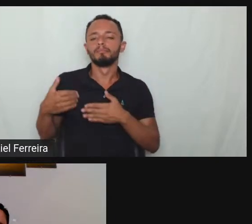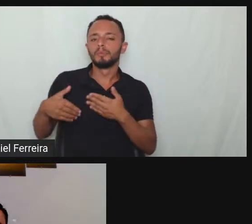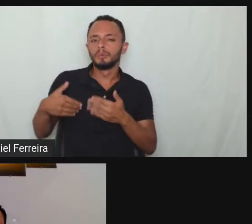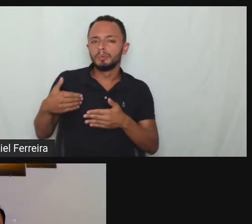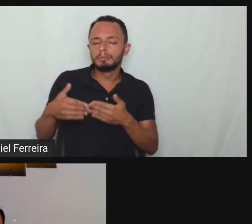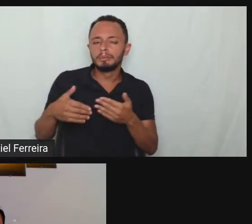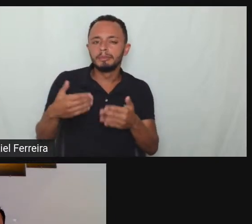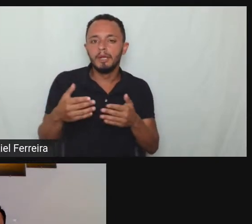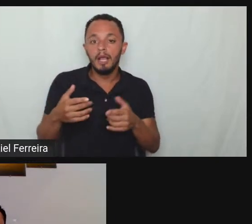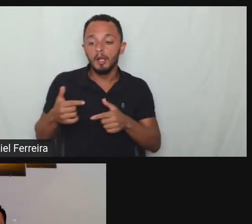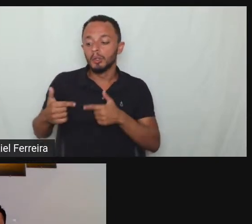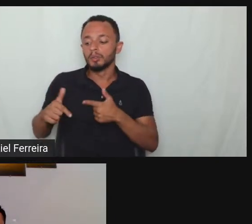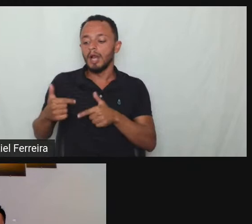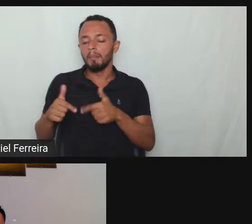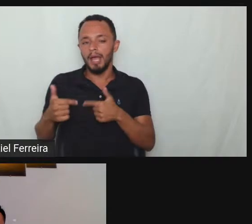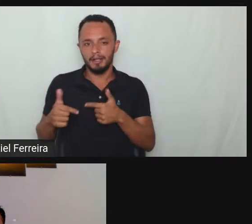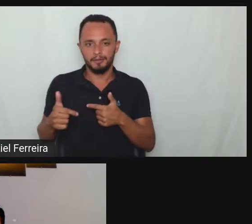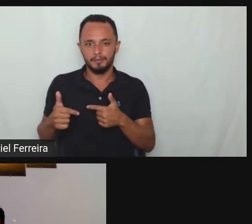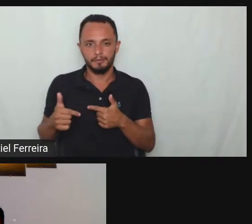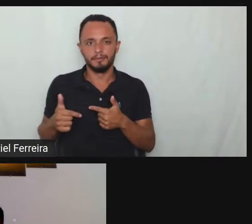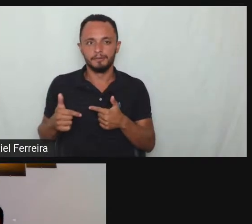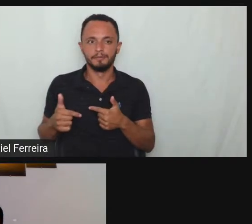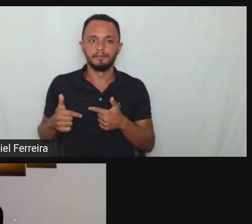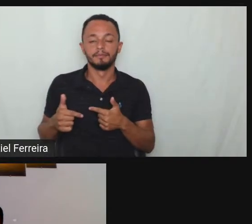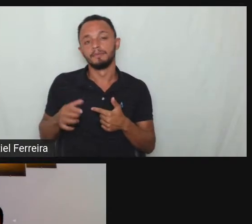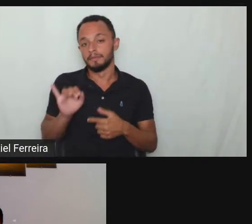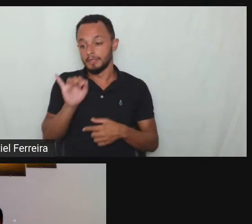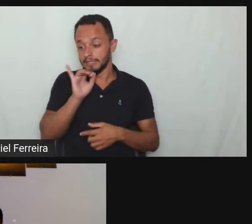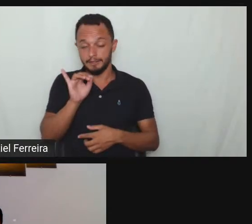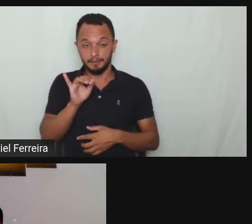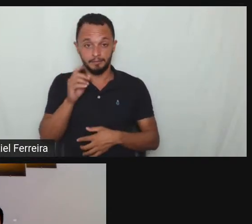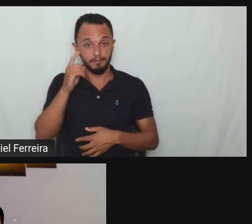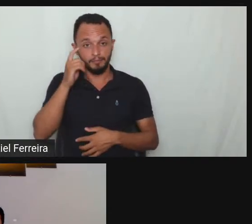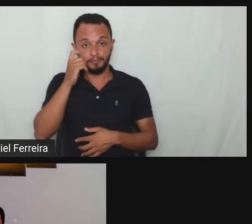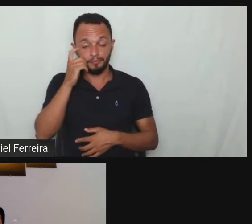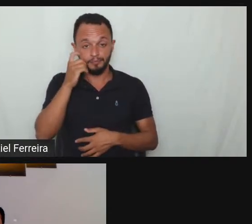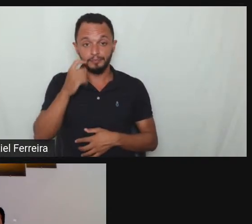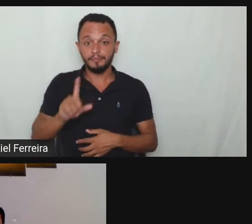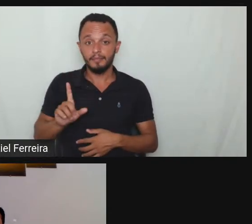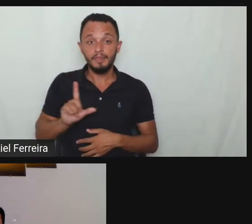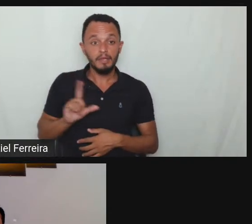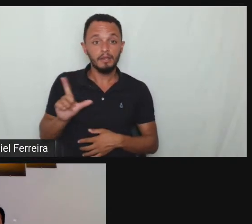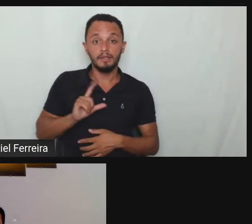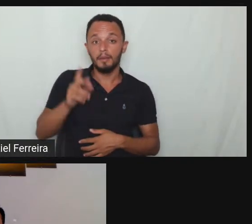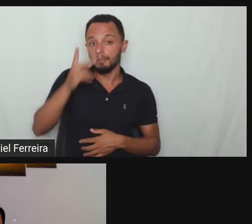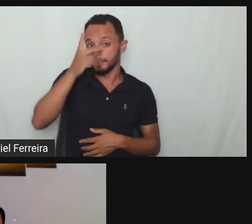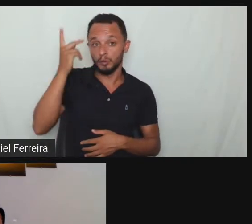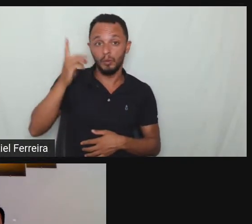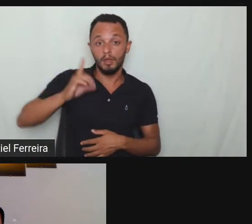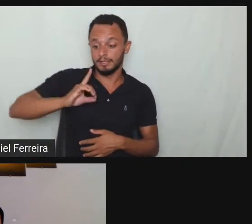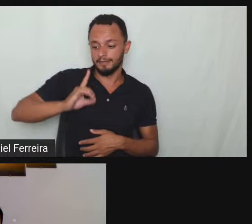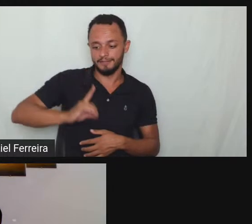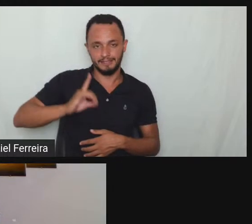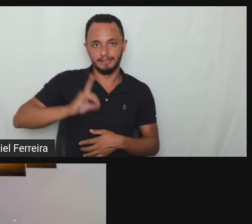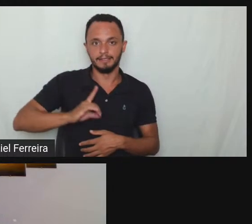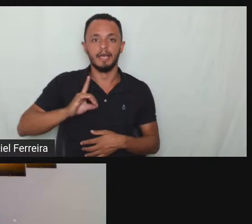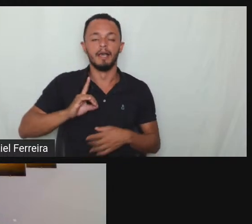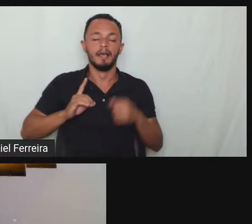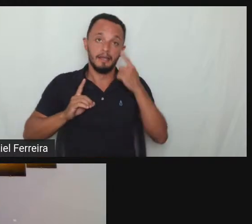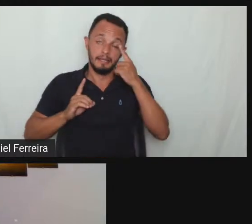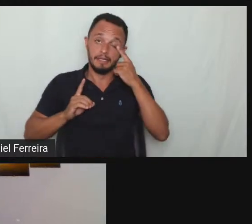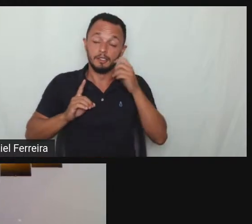trabalho exemplo vamos pegar aqui ó a gente tem um público muito grande aqui Marcelo de pessoas com deficiência não aparentes